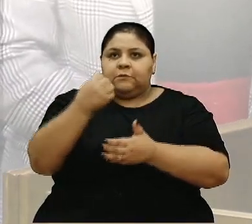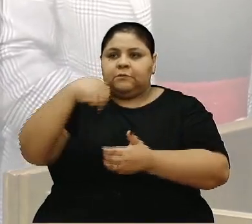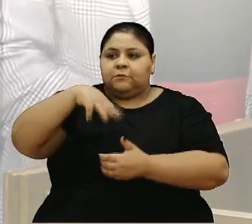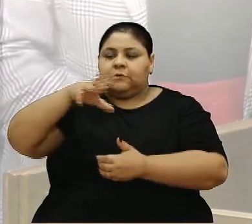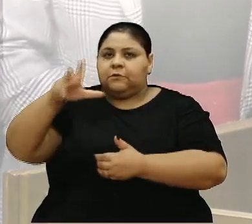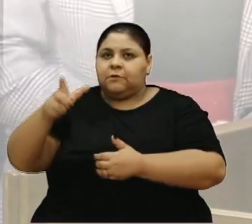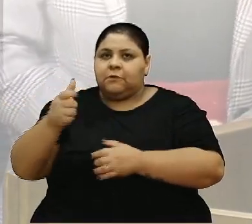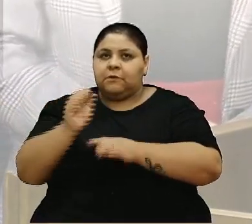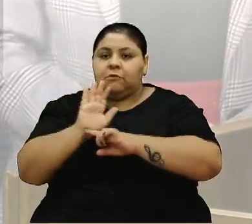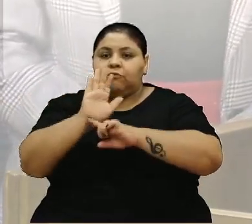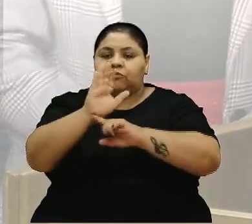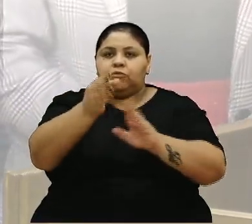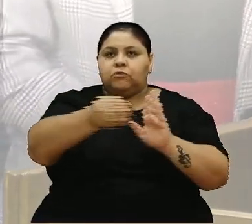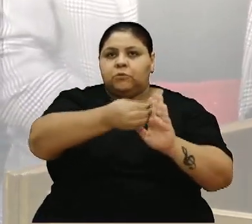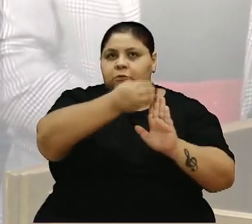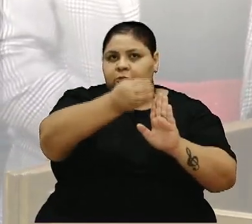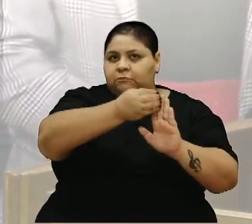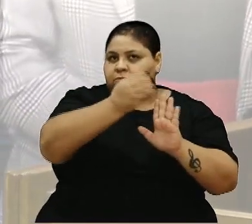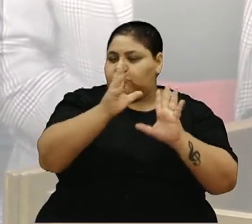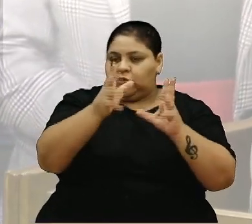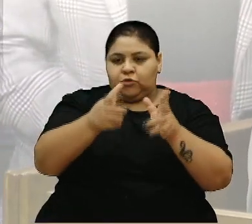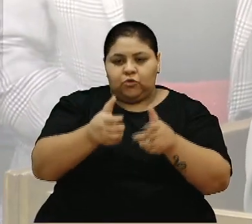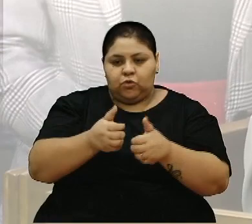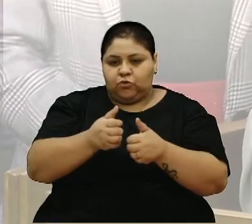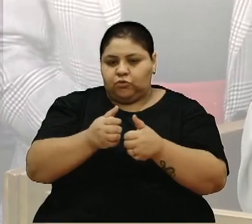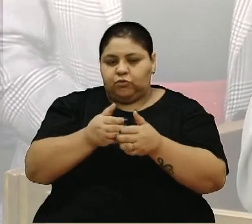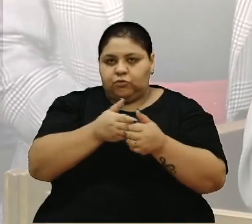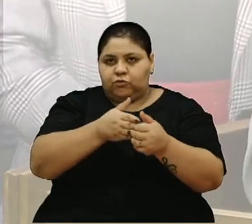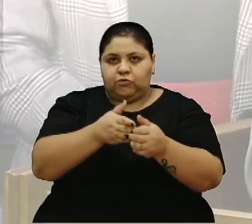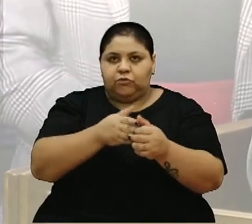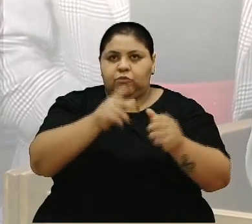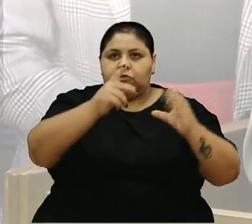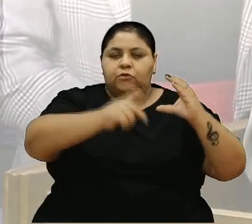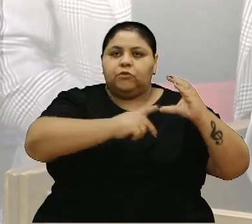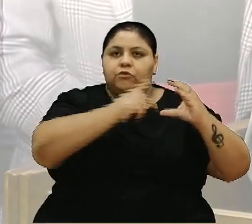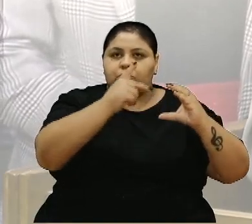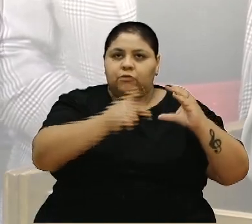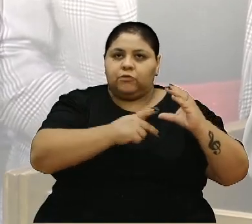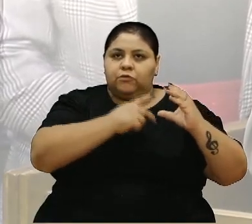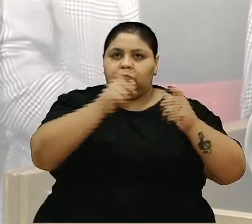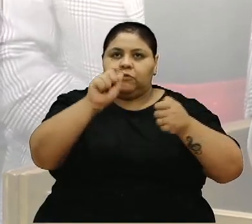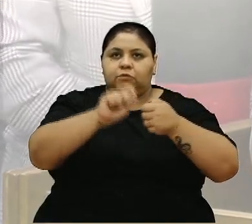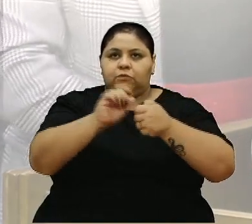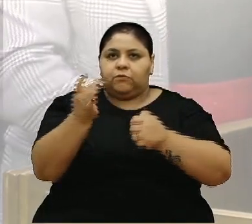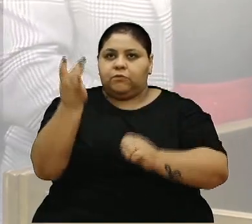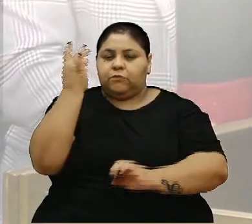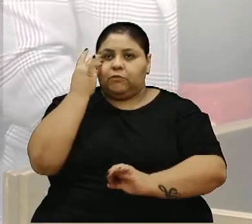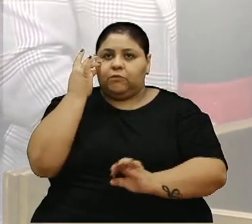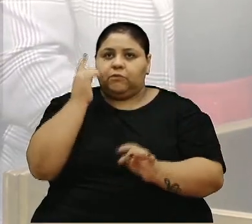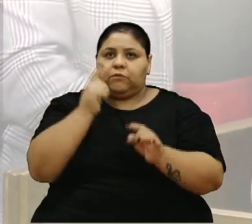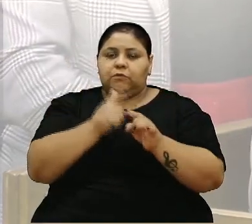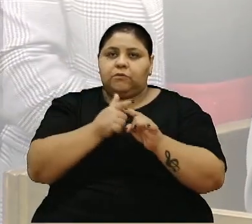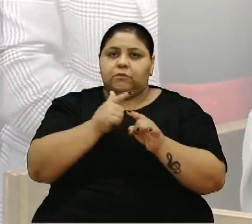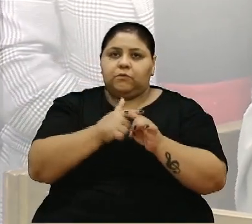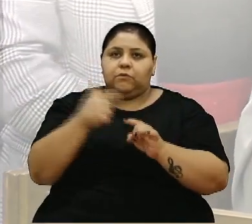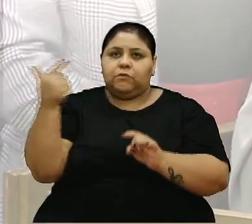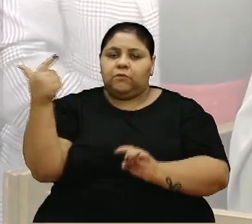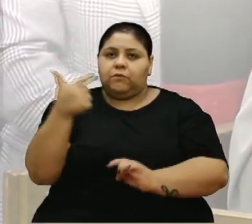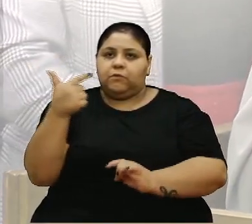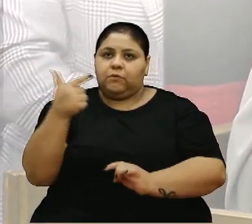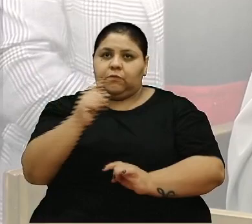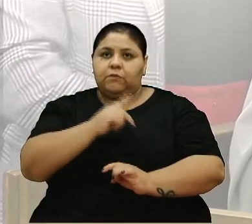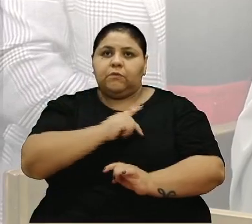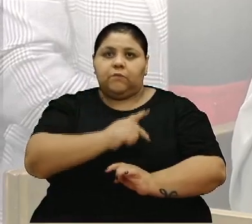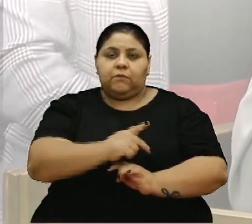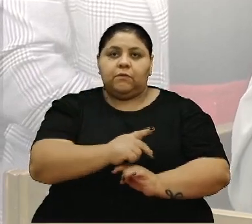contribuir no orçamento da festa, todo mundo acompanhou e a Câmara de Vereadores se faz muito presente, até porque o cargo de vice-presidente da festa é da